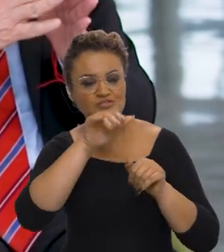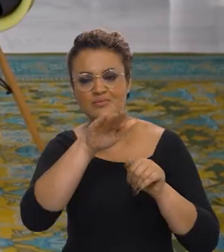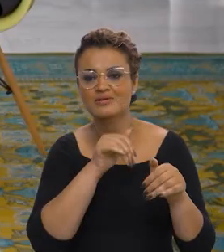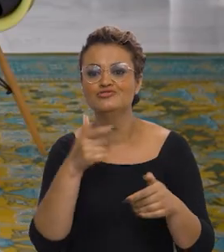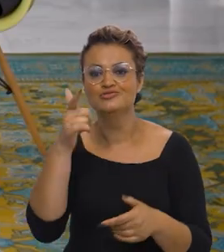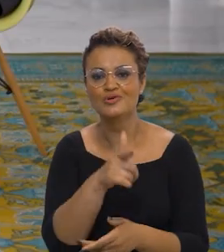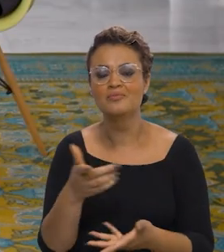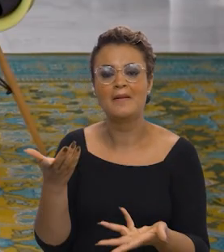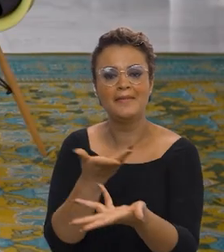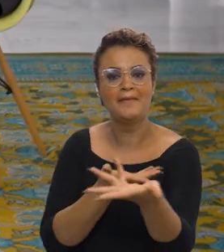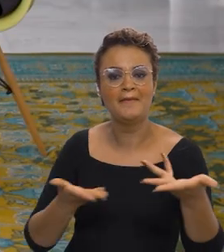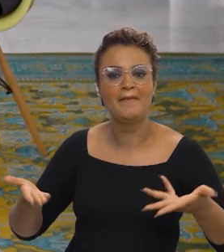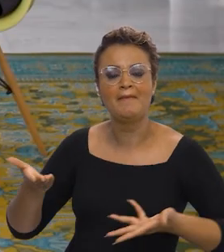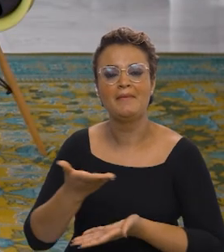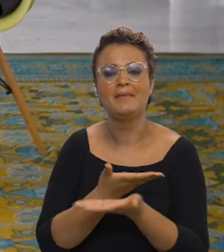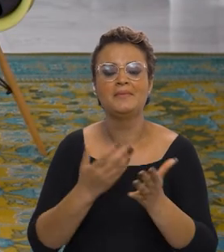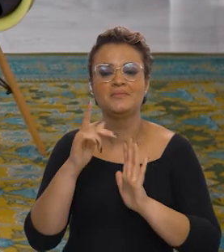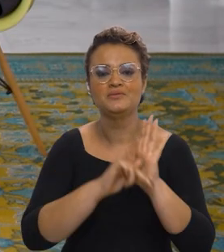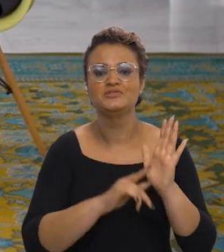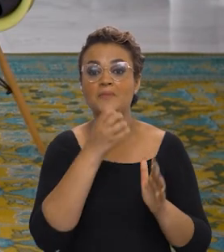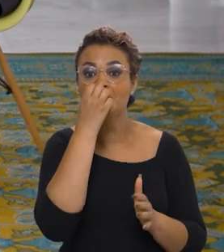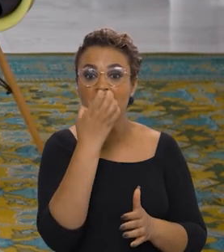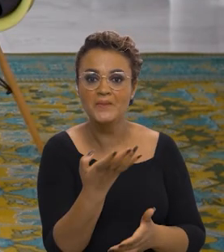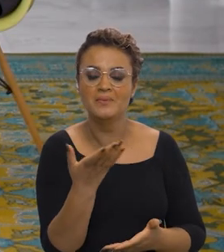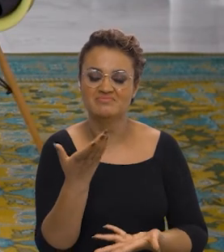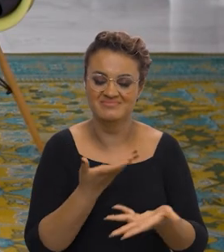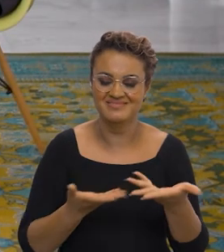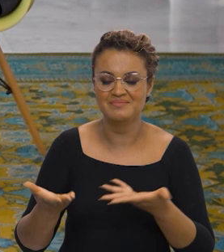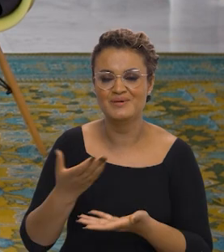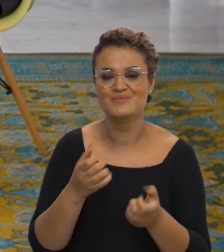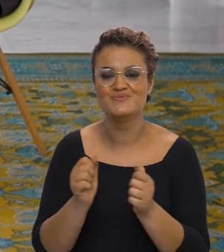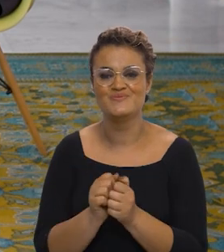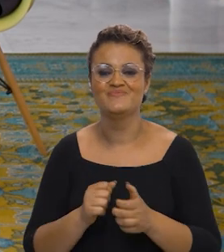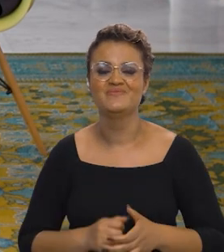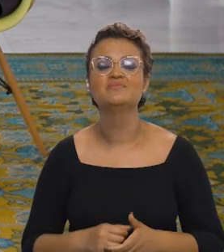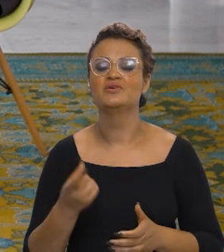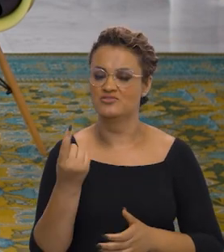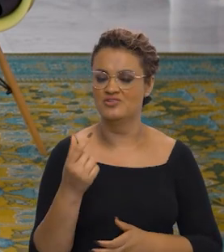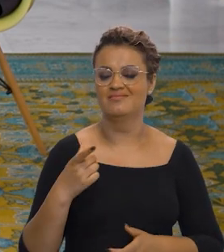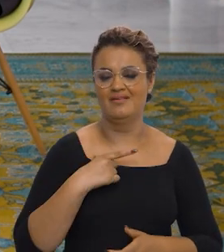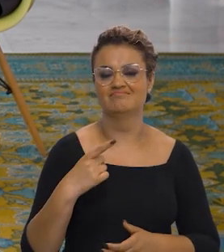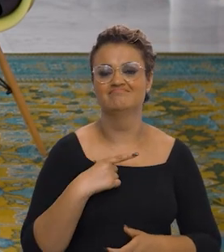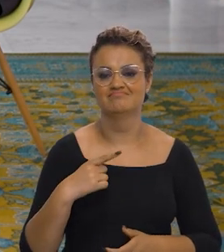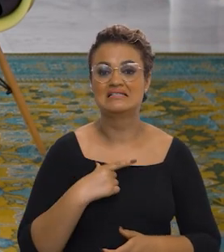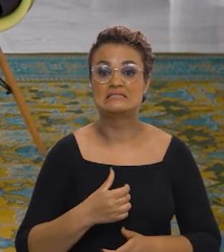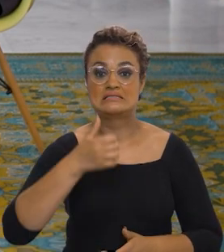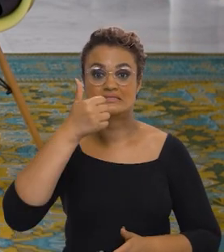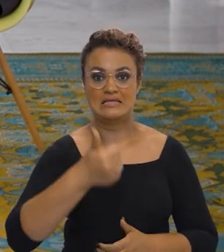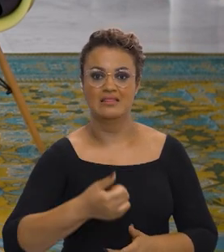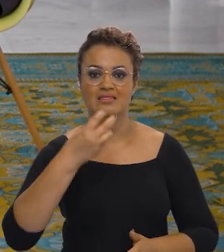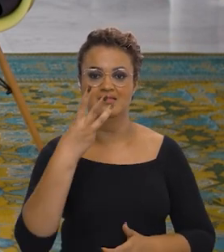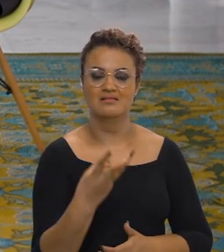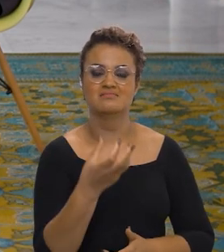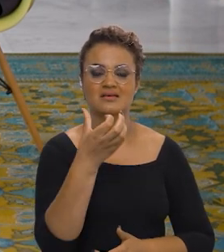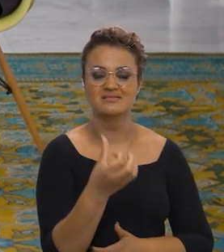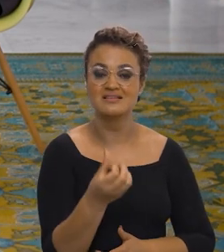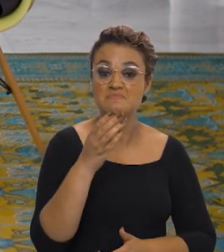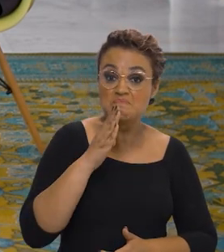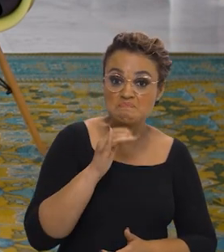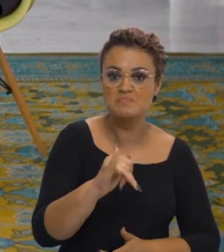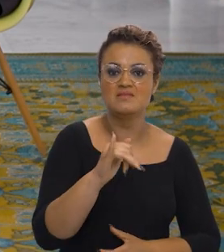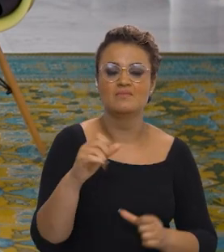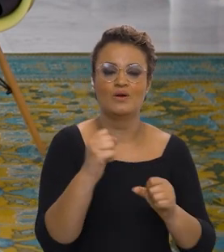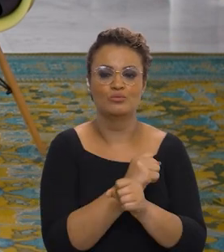trabalhar em bons projetos, porque vão existir recursos, 136 bilhões para